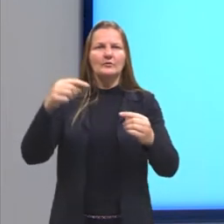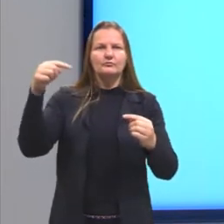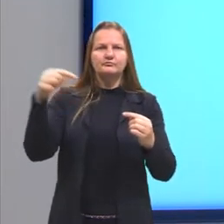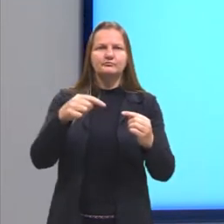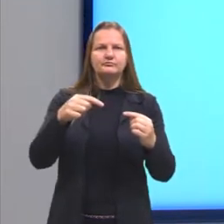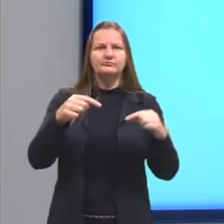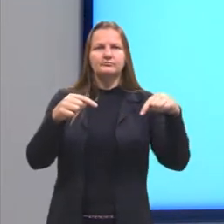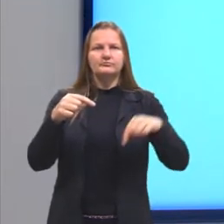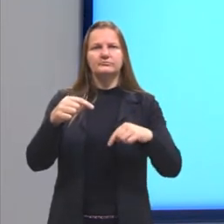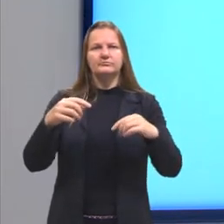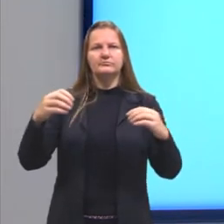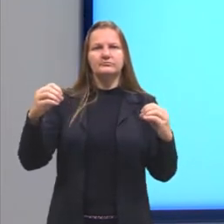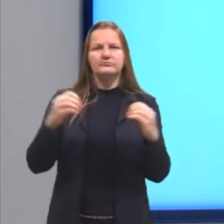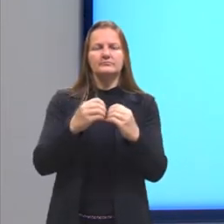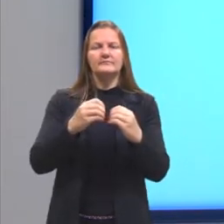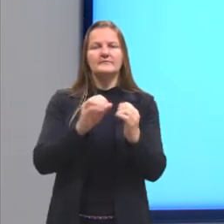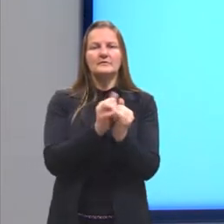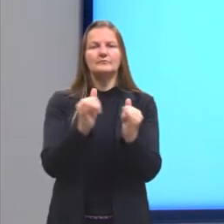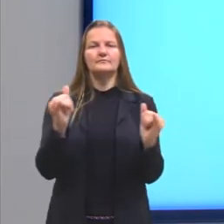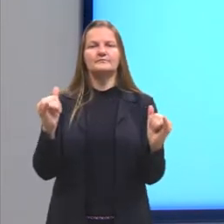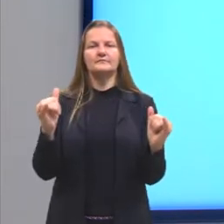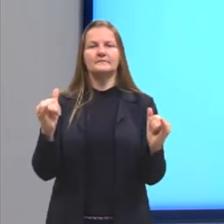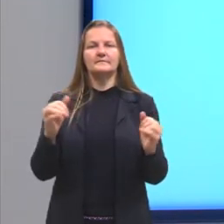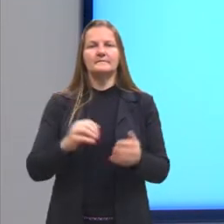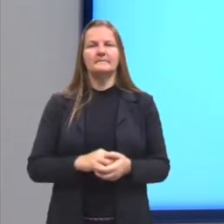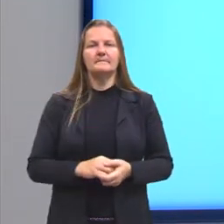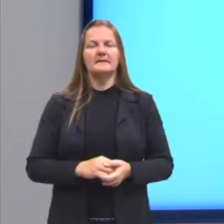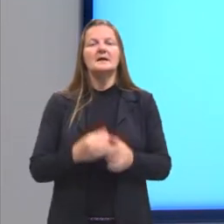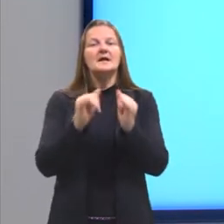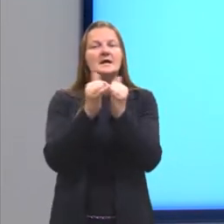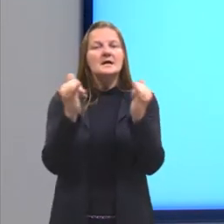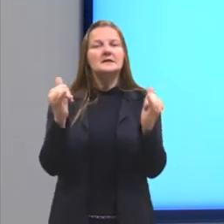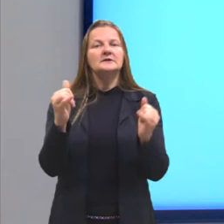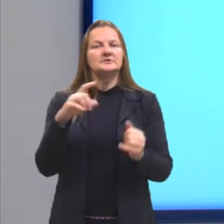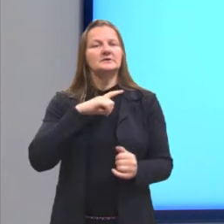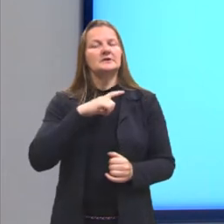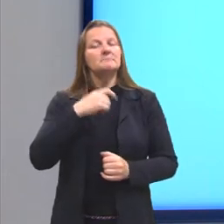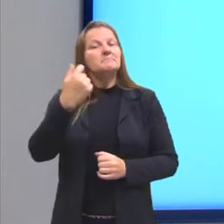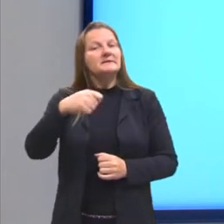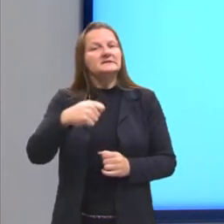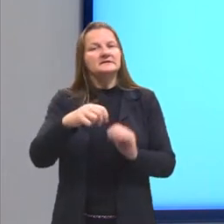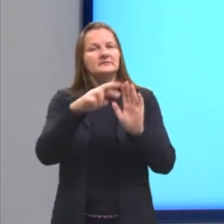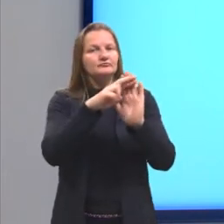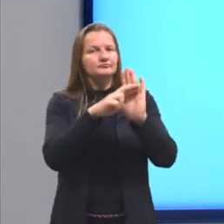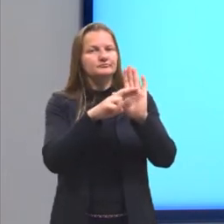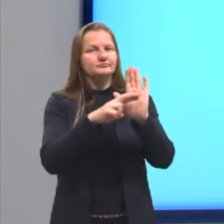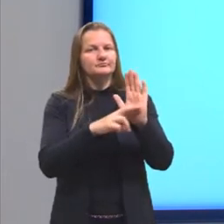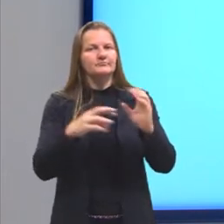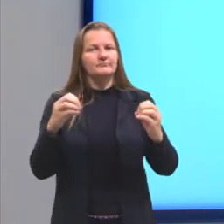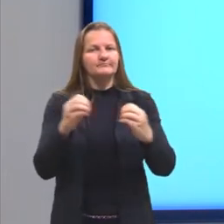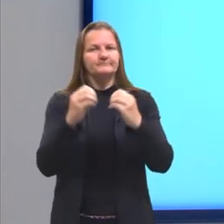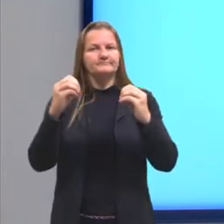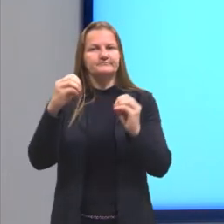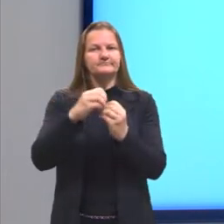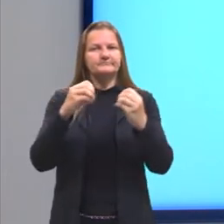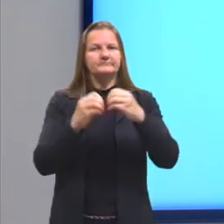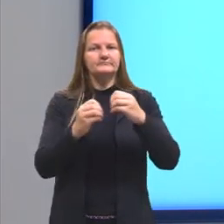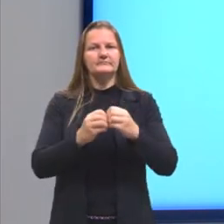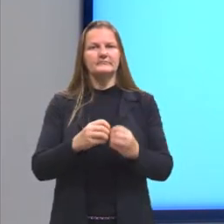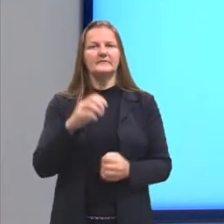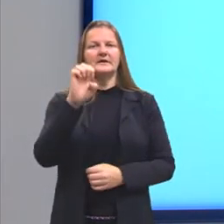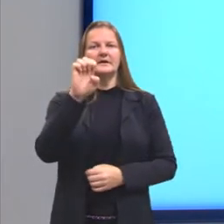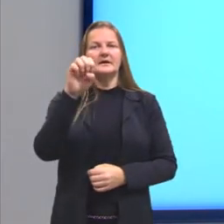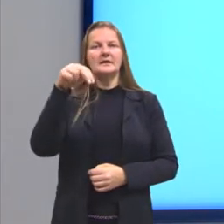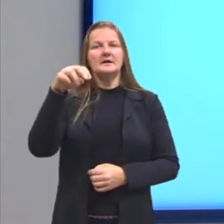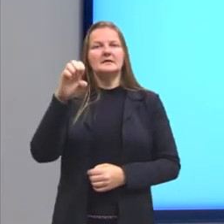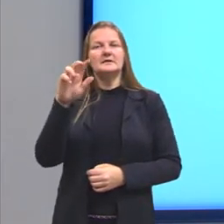precisa ter a energia mínima, precisa de uma energia mínima entre essas colisões, que é chamada de energia